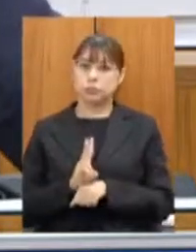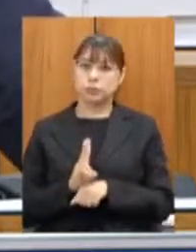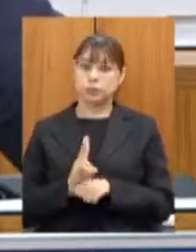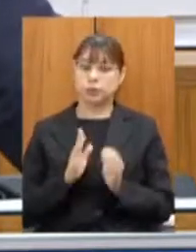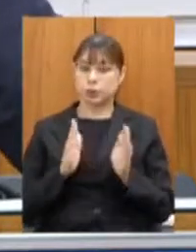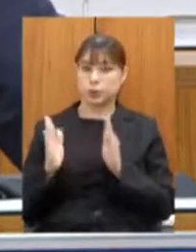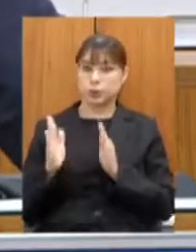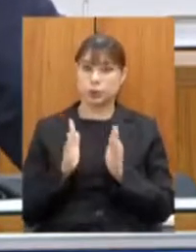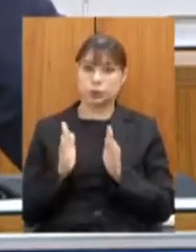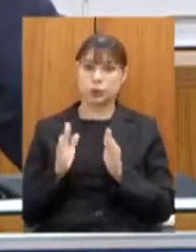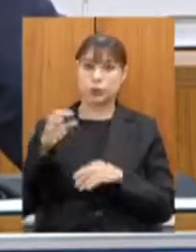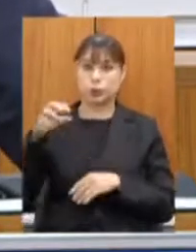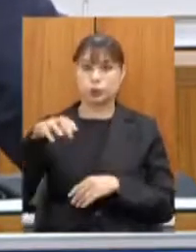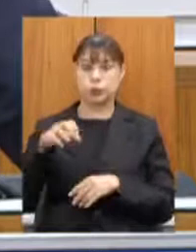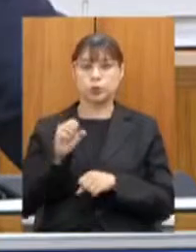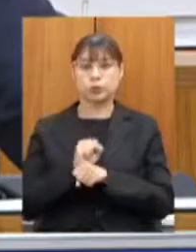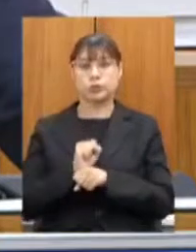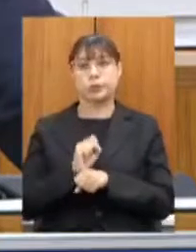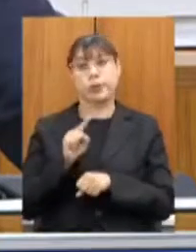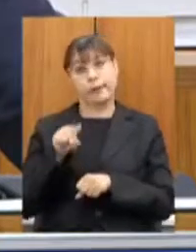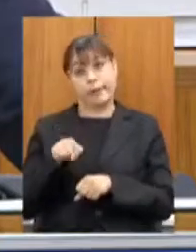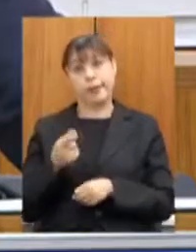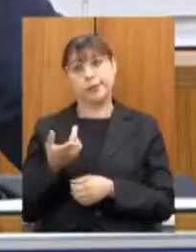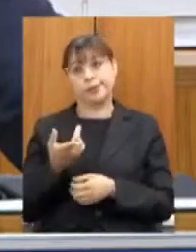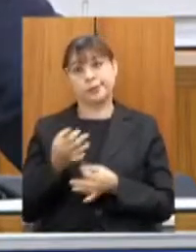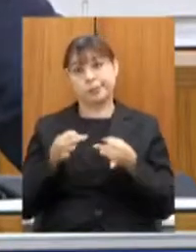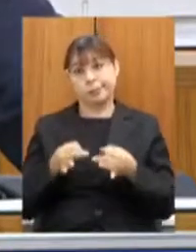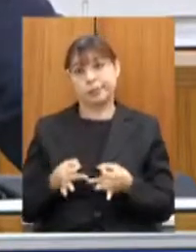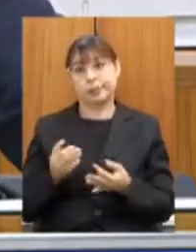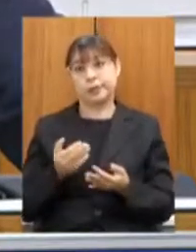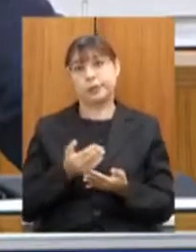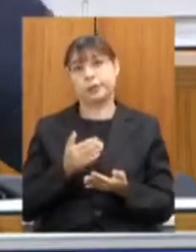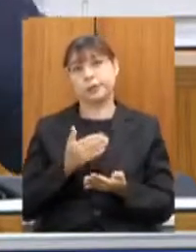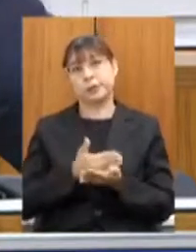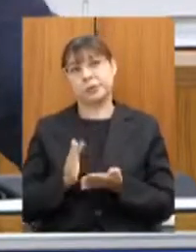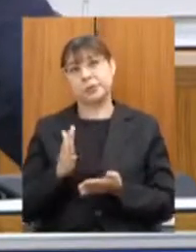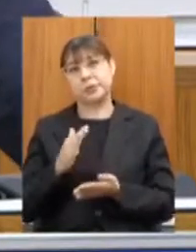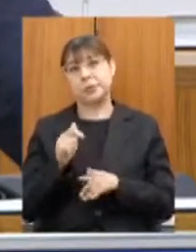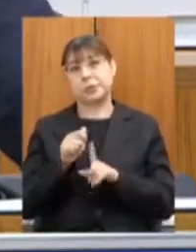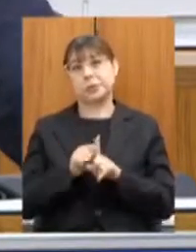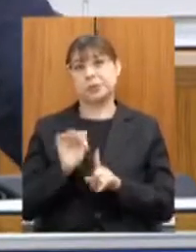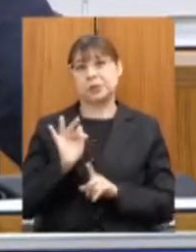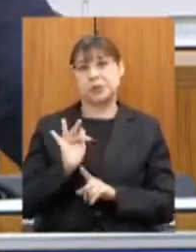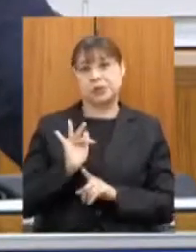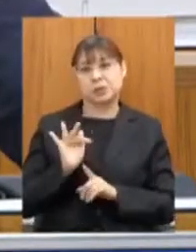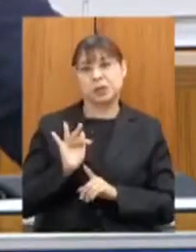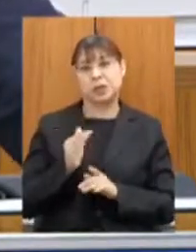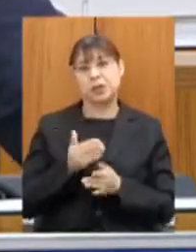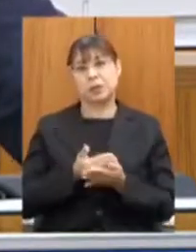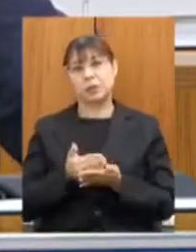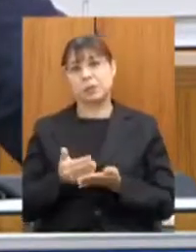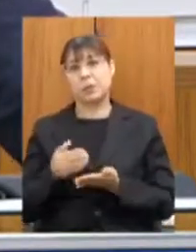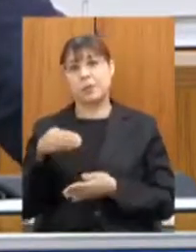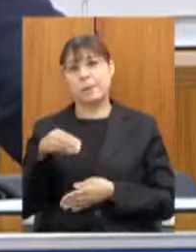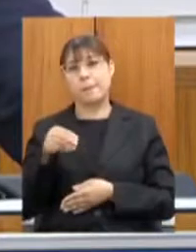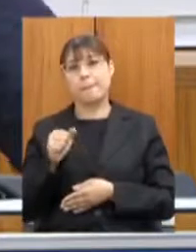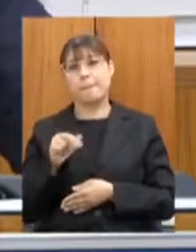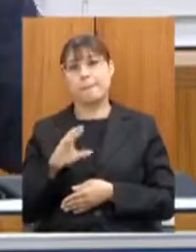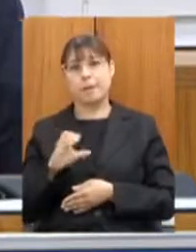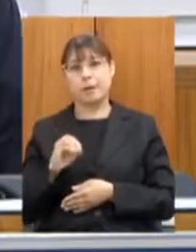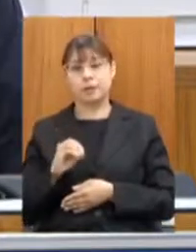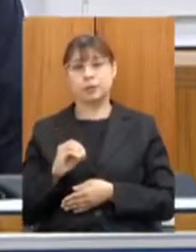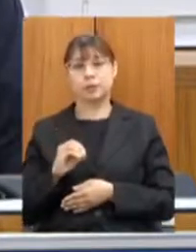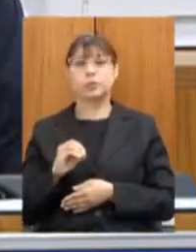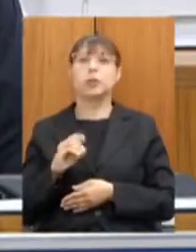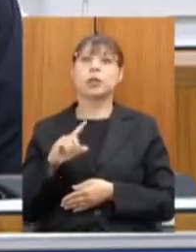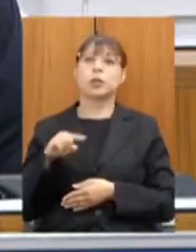chuvas que ocorre via de regra fevereiro início de março e tão logo